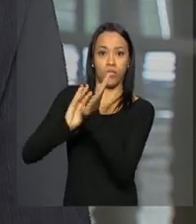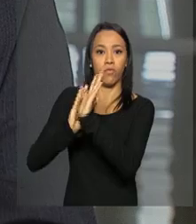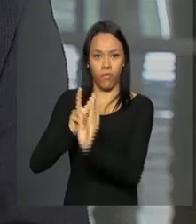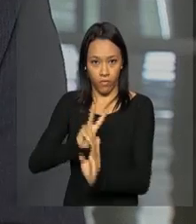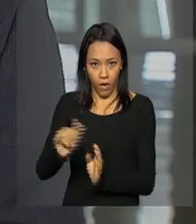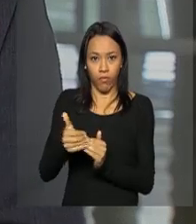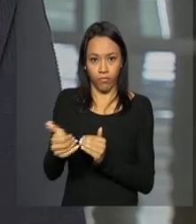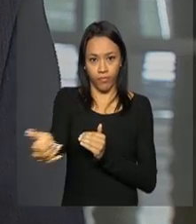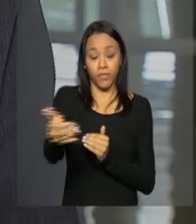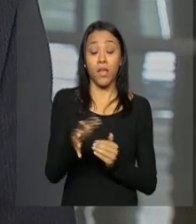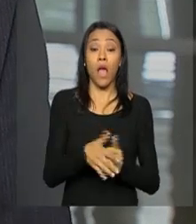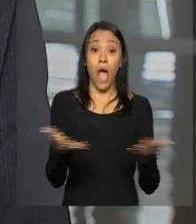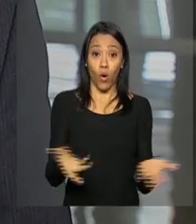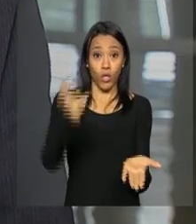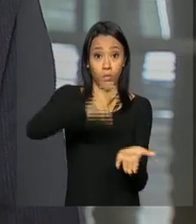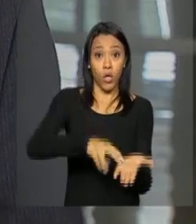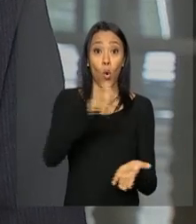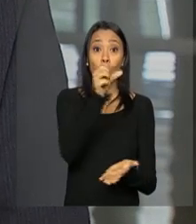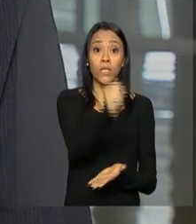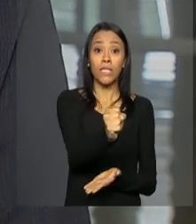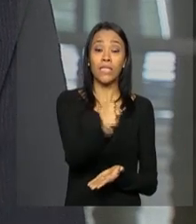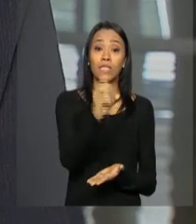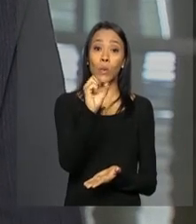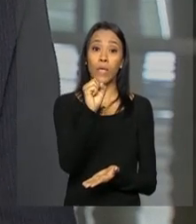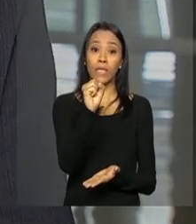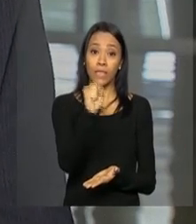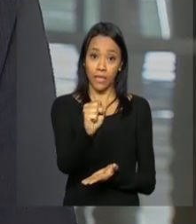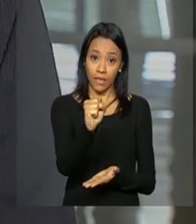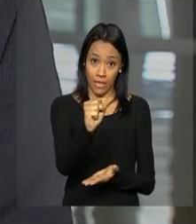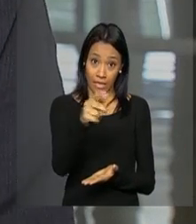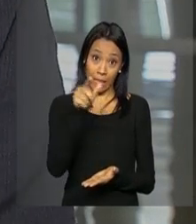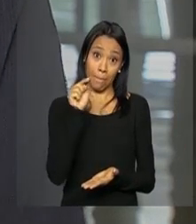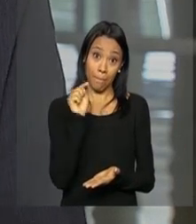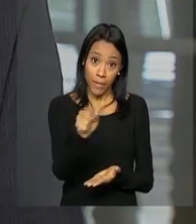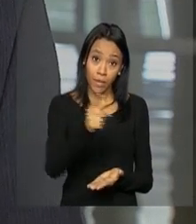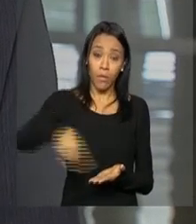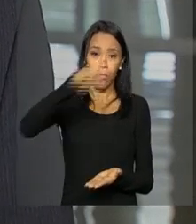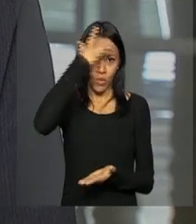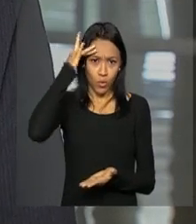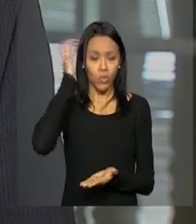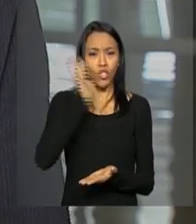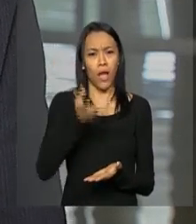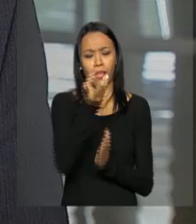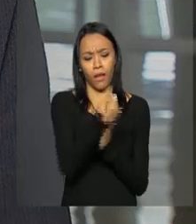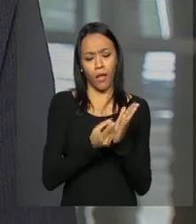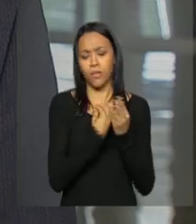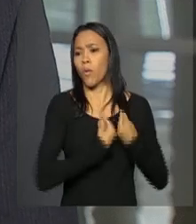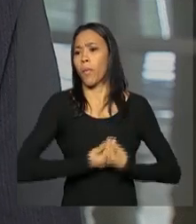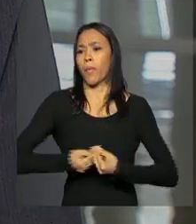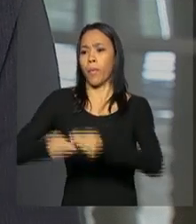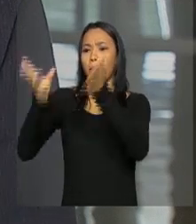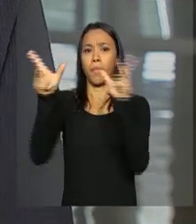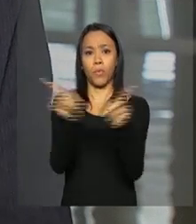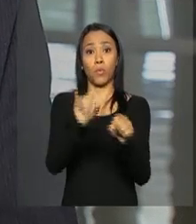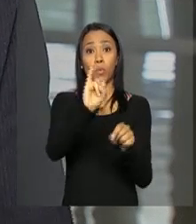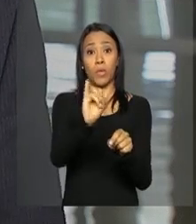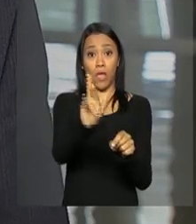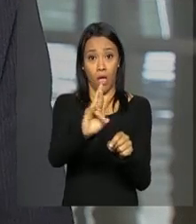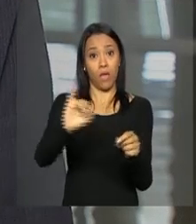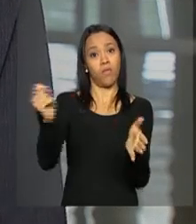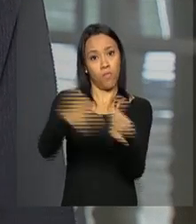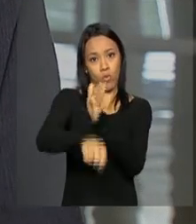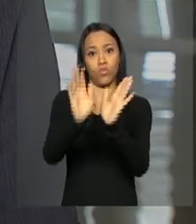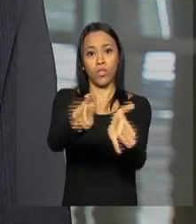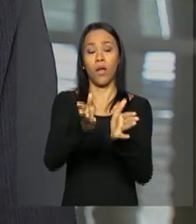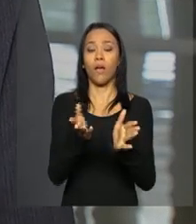manhã, 880 mil contribuintes, pessoa física, já tinham feito o envio da declaração do imposto de renda para a Receita